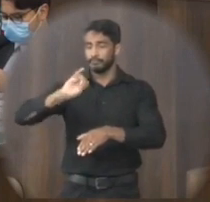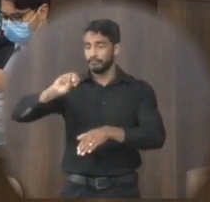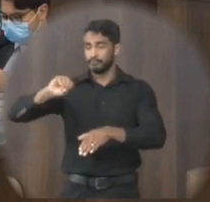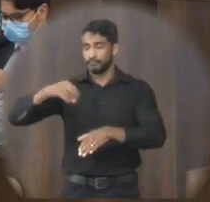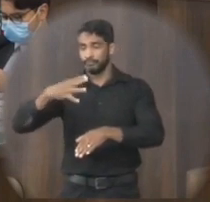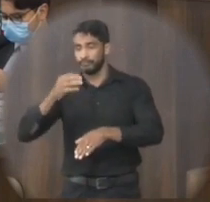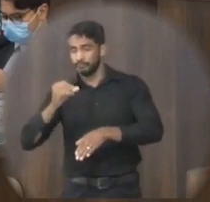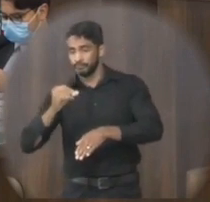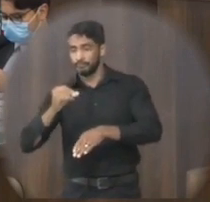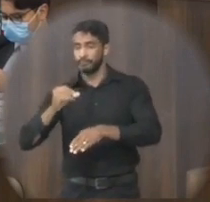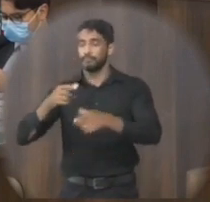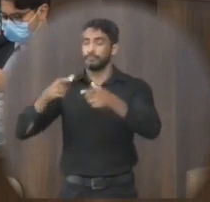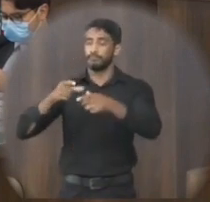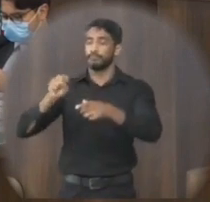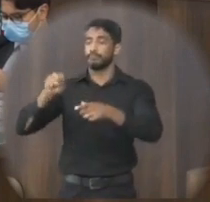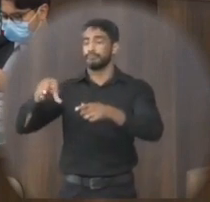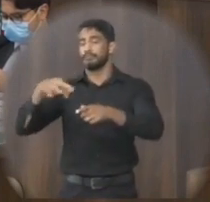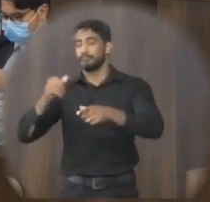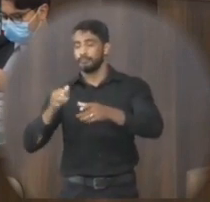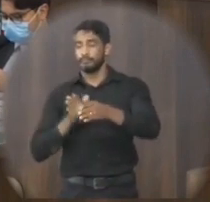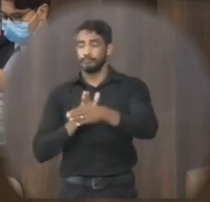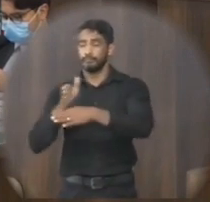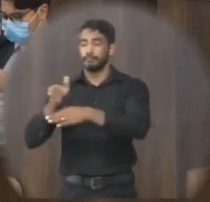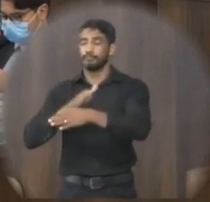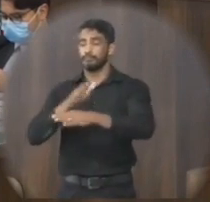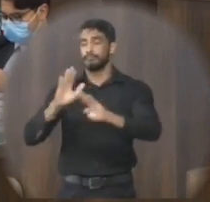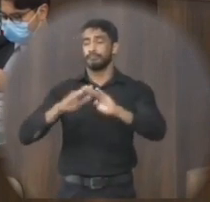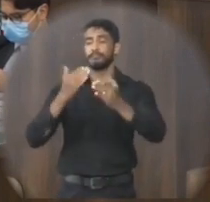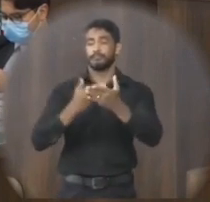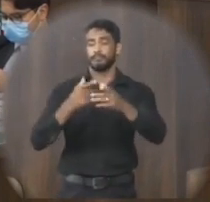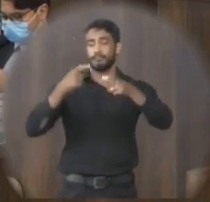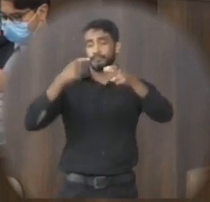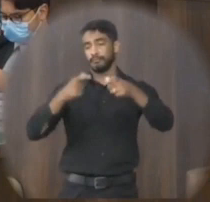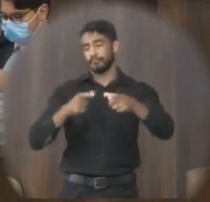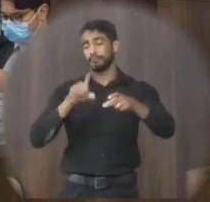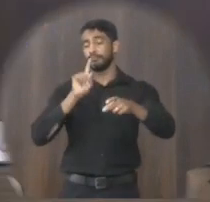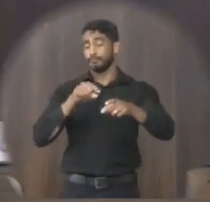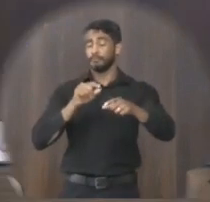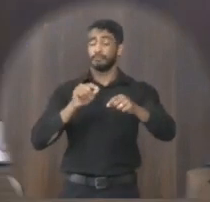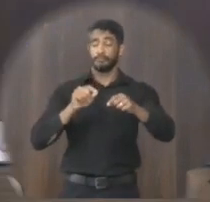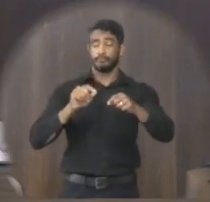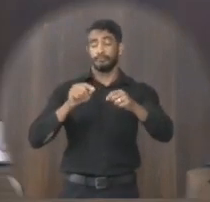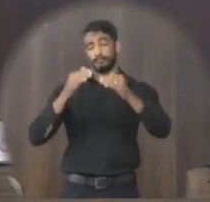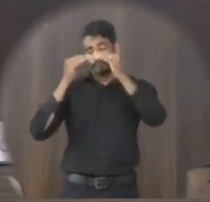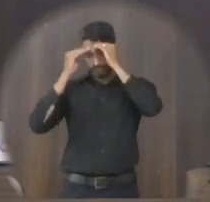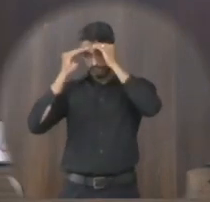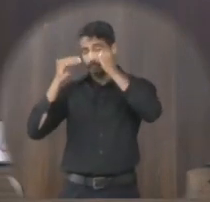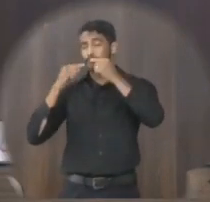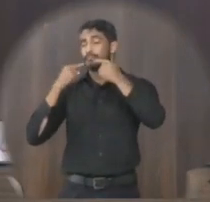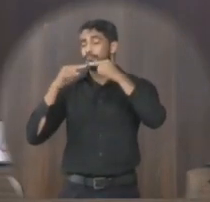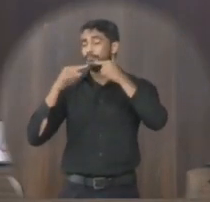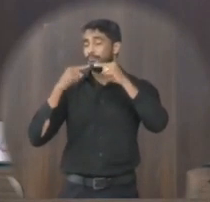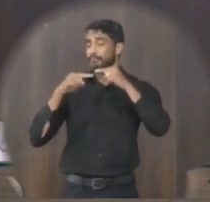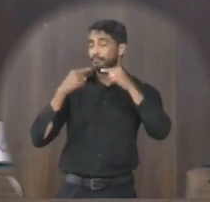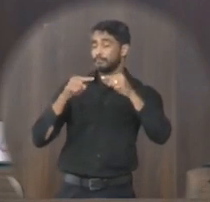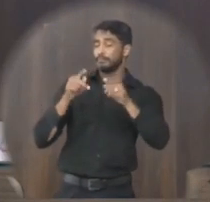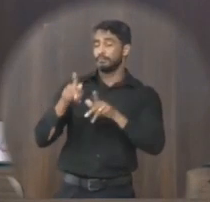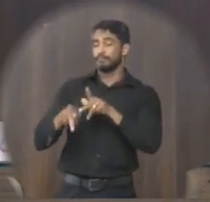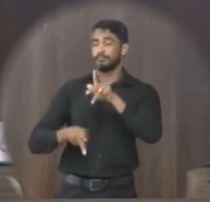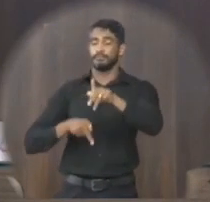acesso à escola do bairro a solicitação proposta vem no sentido de atender diversas reivindicações da população